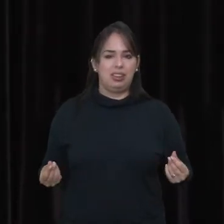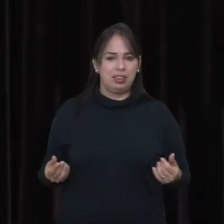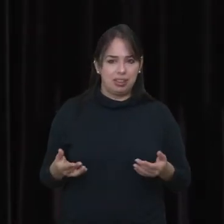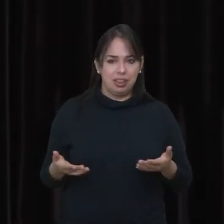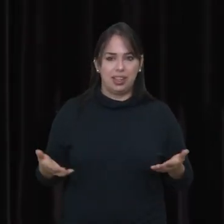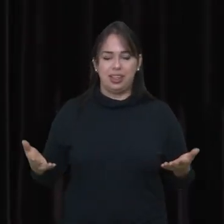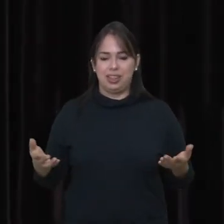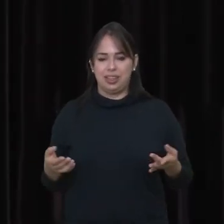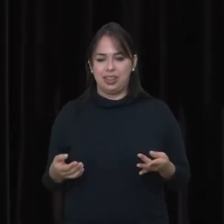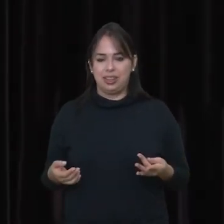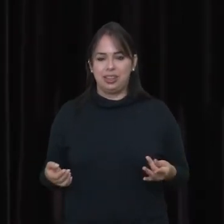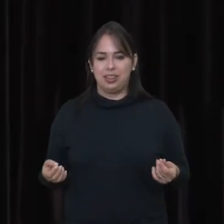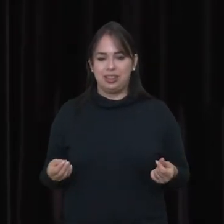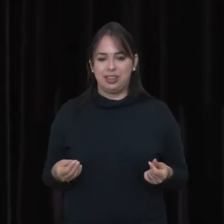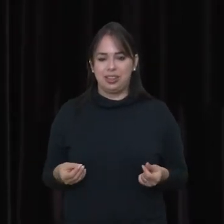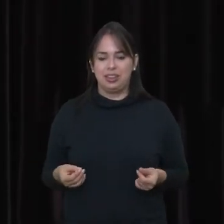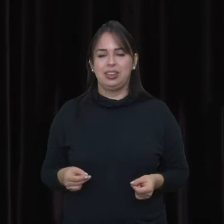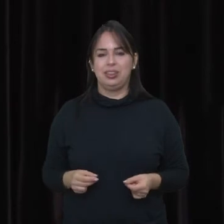Ai cara